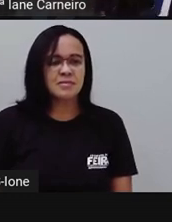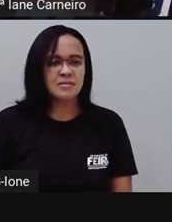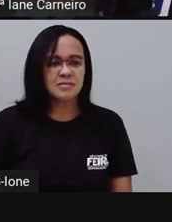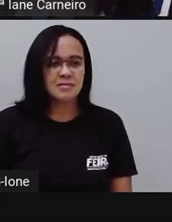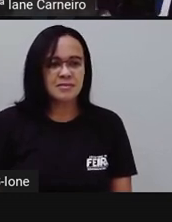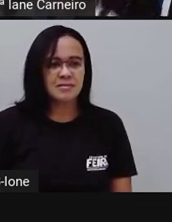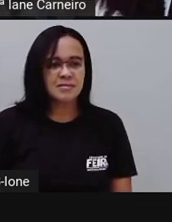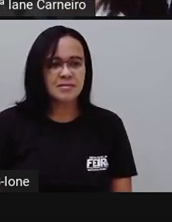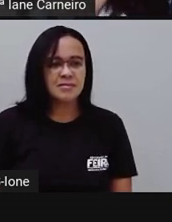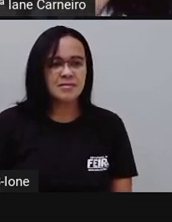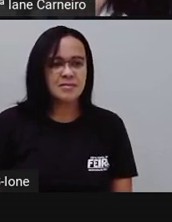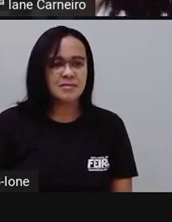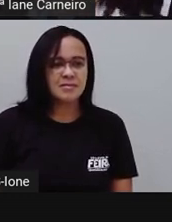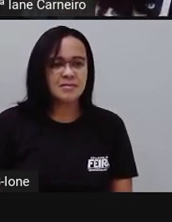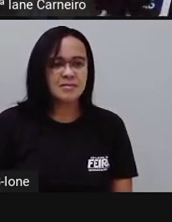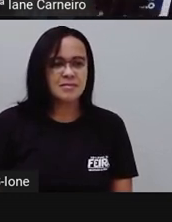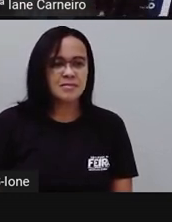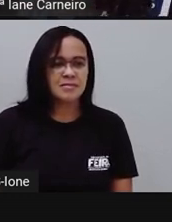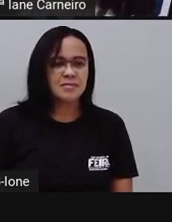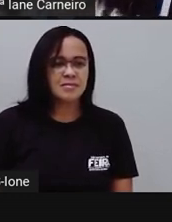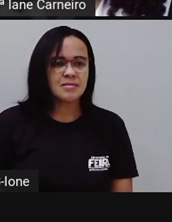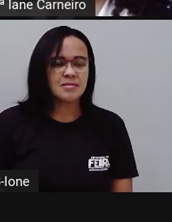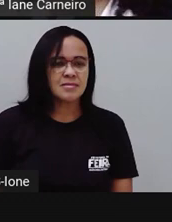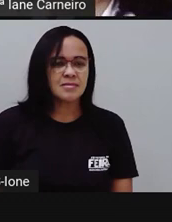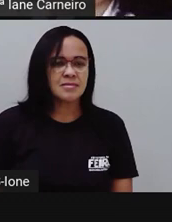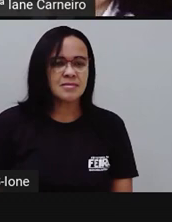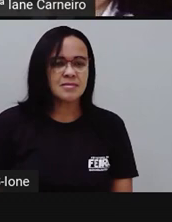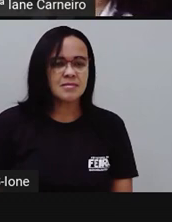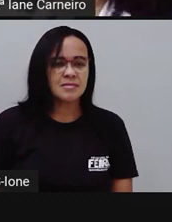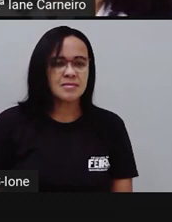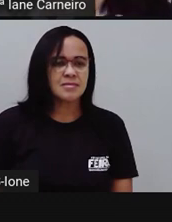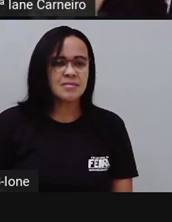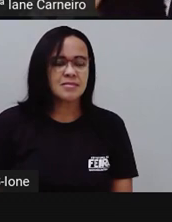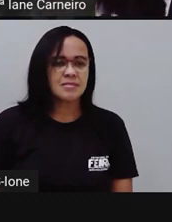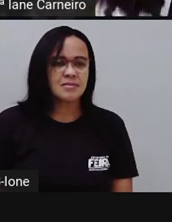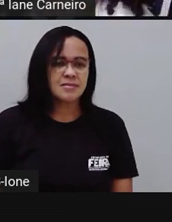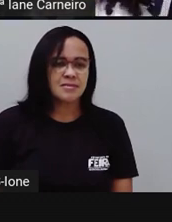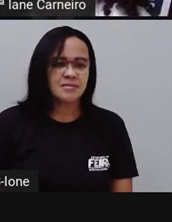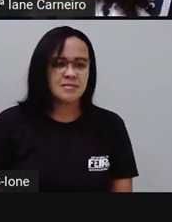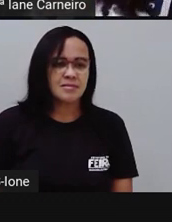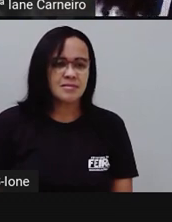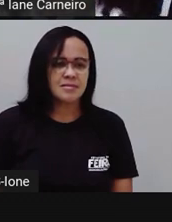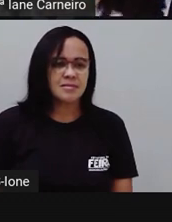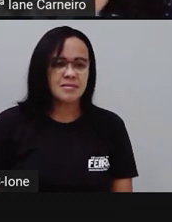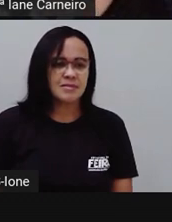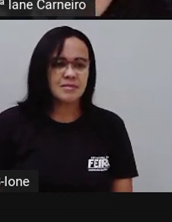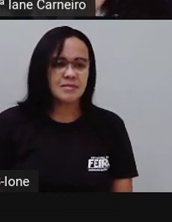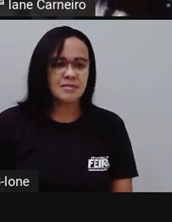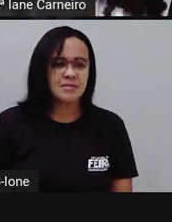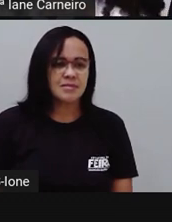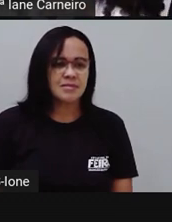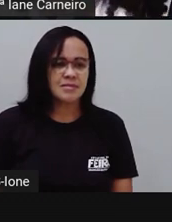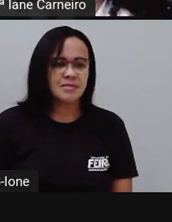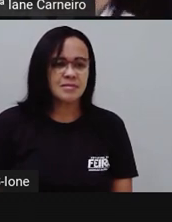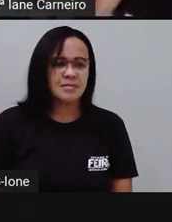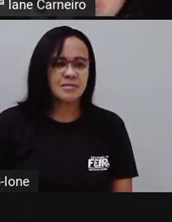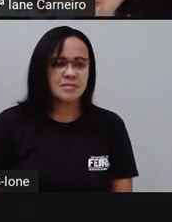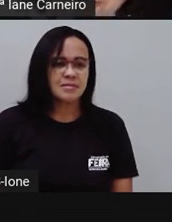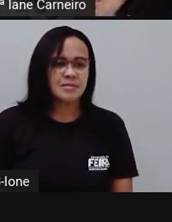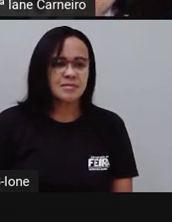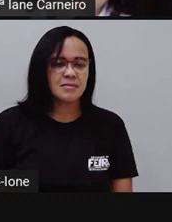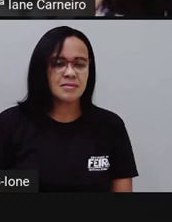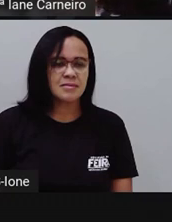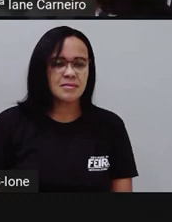acordado. No farol, na sinaleira, para a rua atravessar, vermelho pede que pare, amarelo para esperar, e